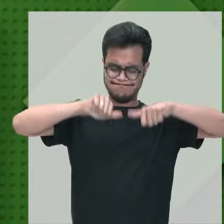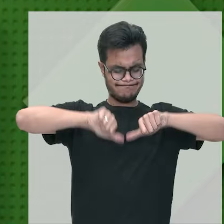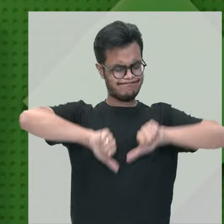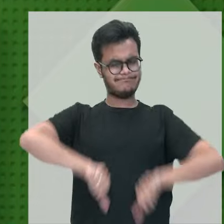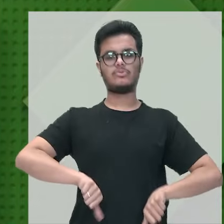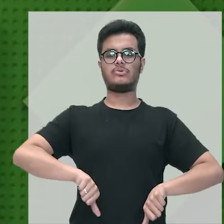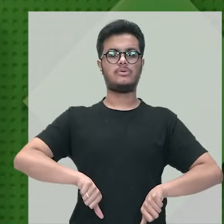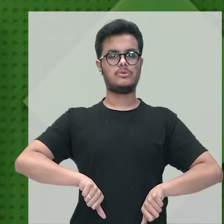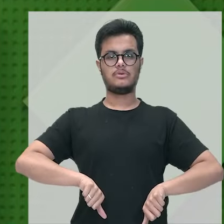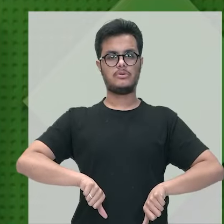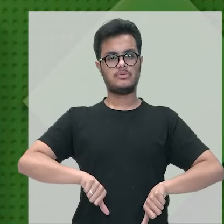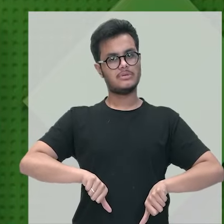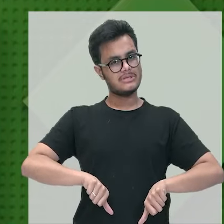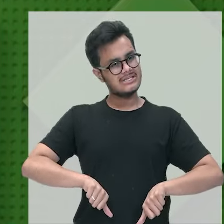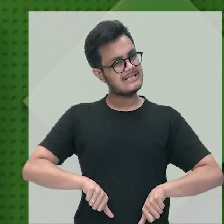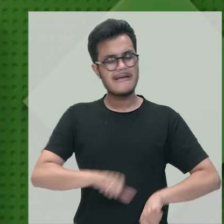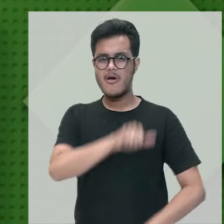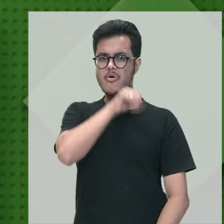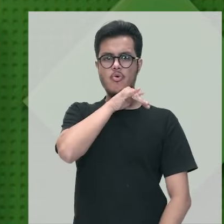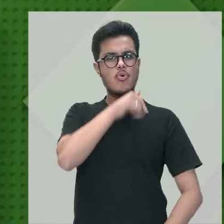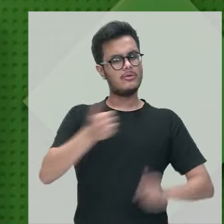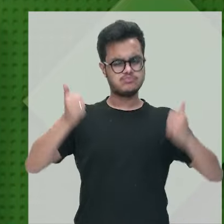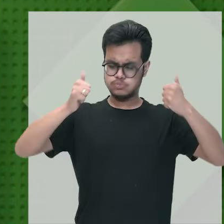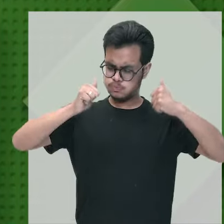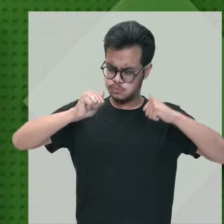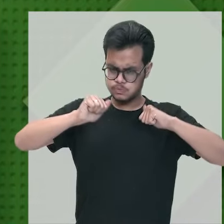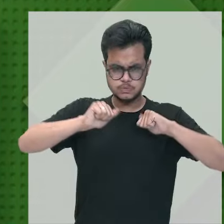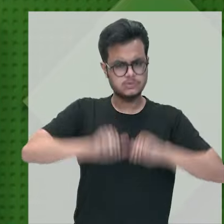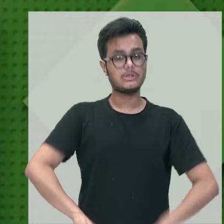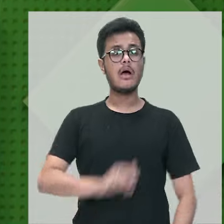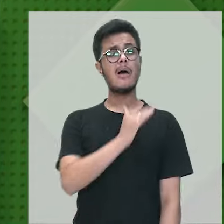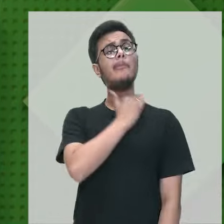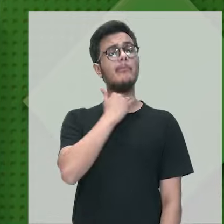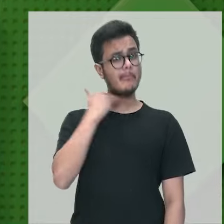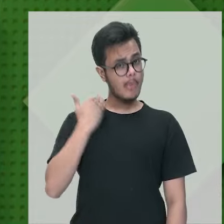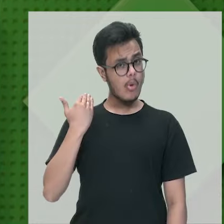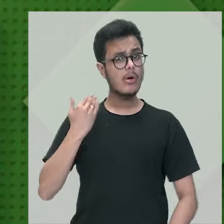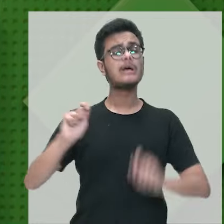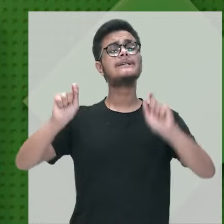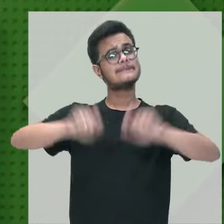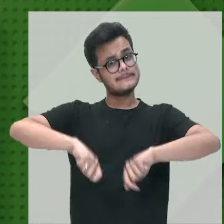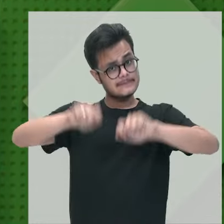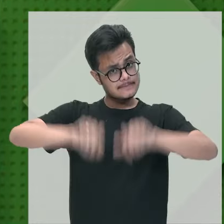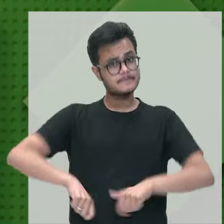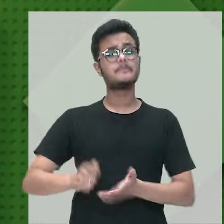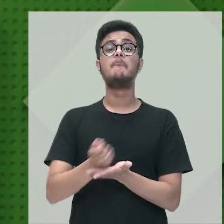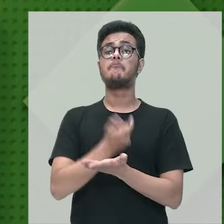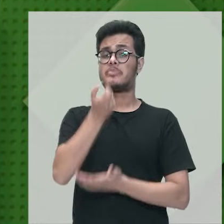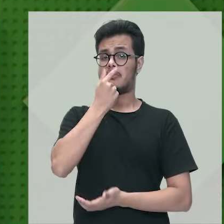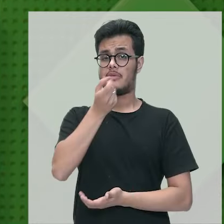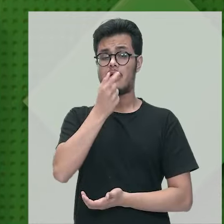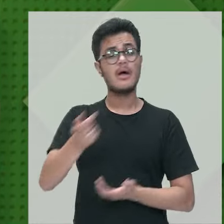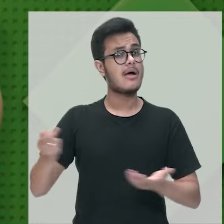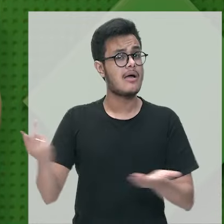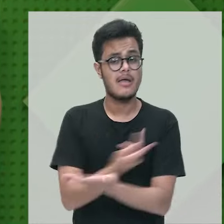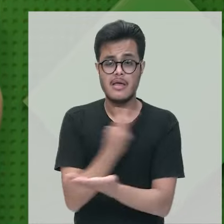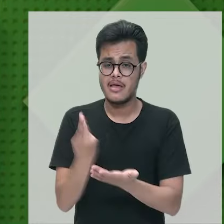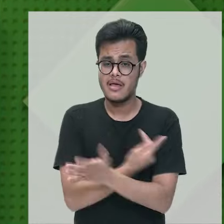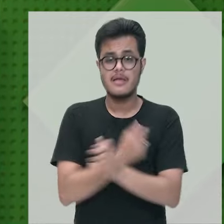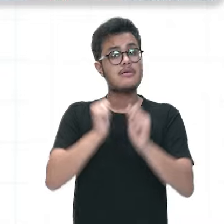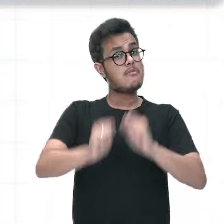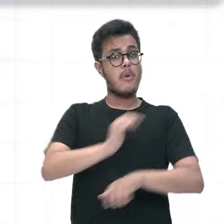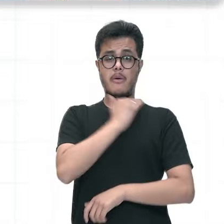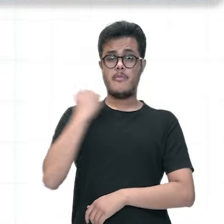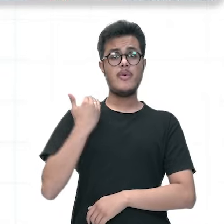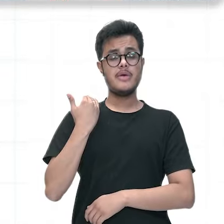piorar o caso, né? E, infelizmente, pode até levar a óbito uma pessoa que toma um medicamento que não serve para tratar a dengue.